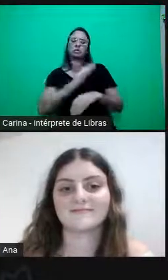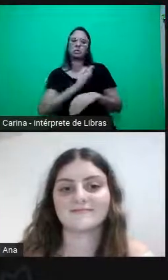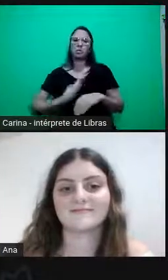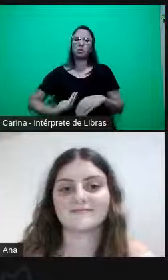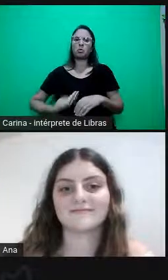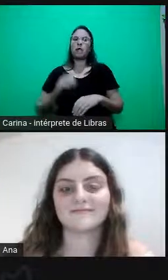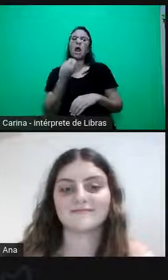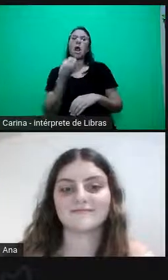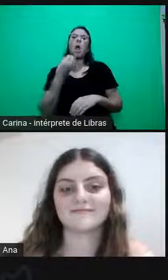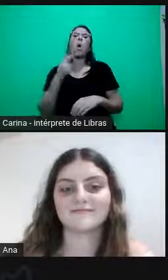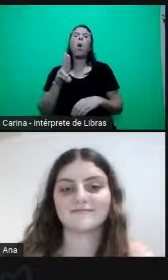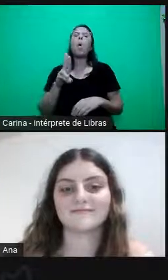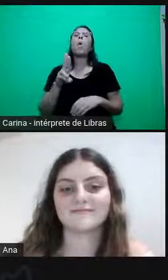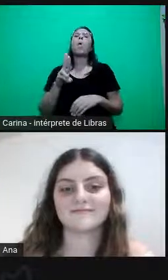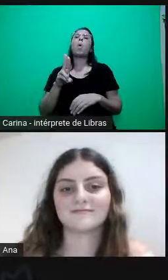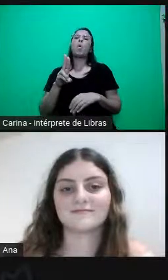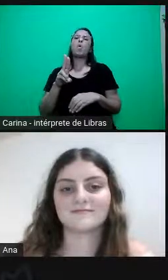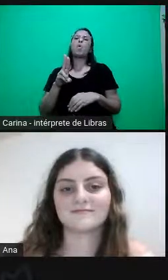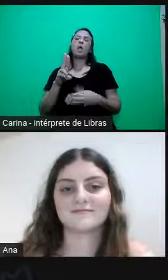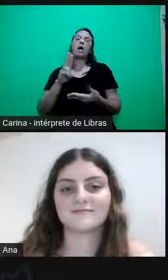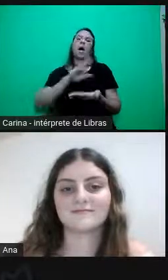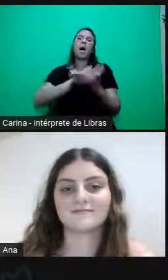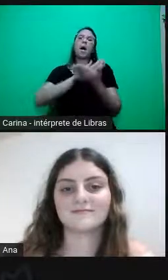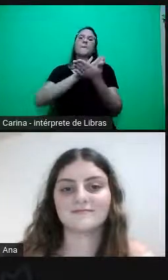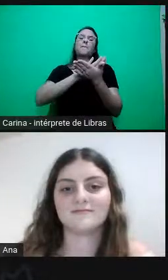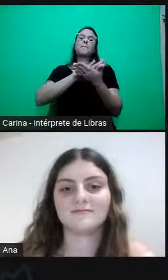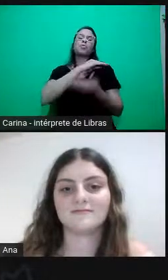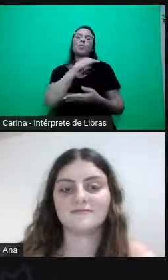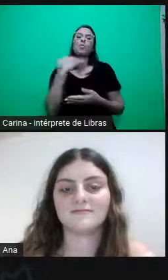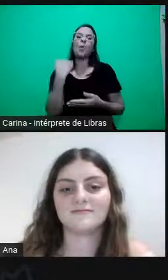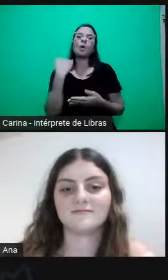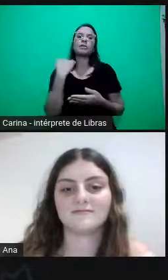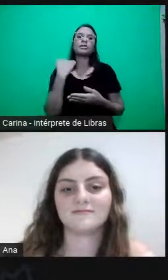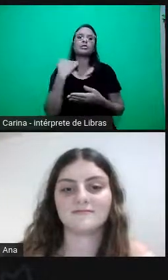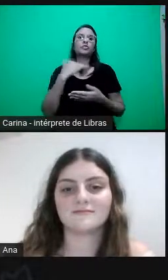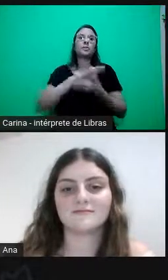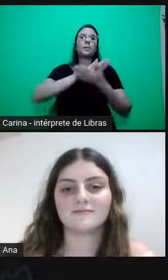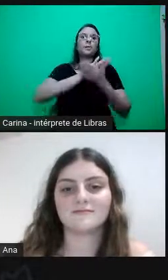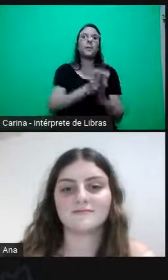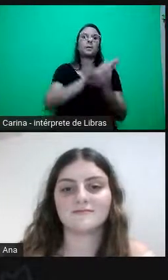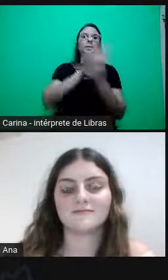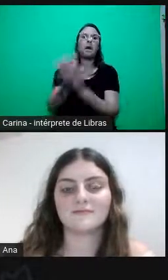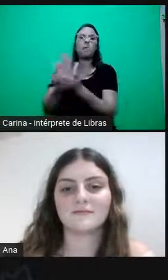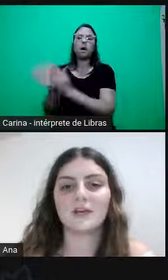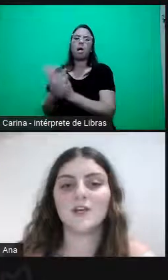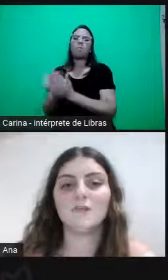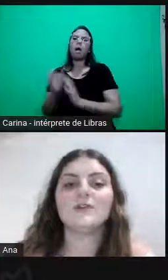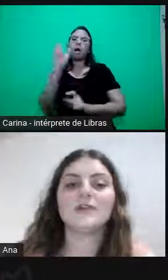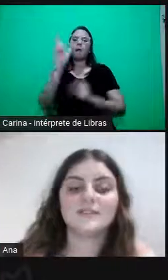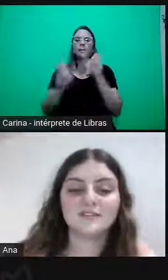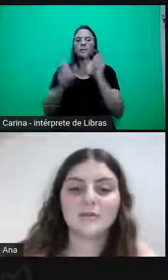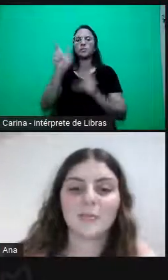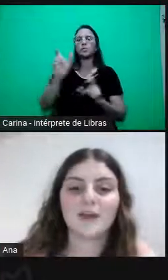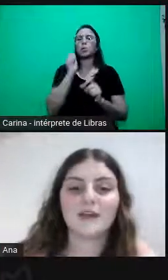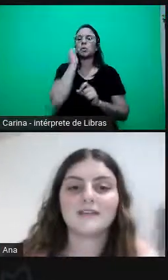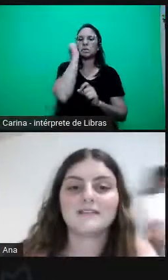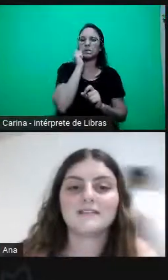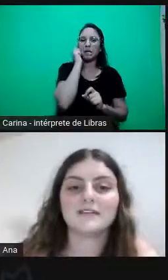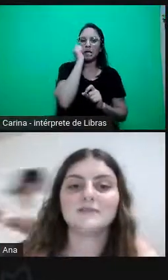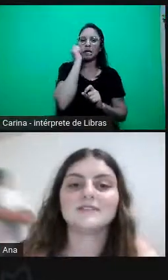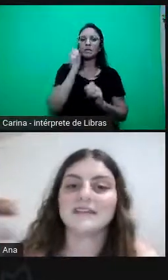Marielle de leis mordaça. Não podemos e não devemos recuar, nunca. Por isso,